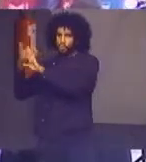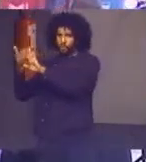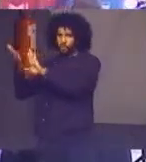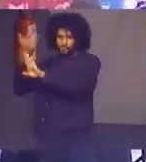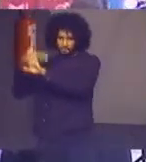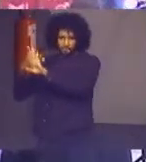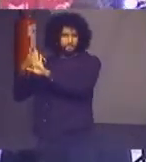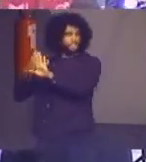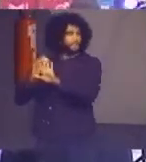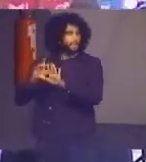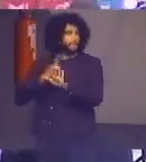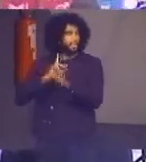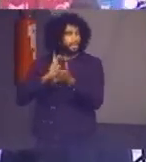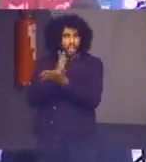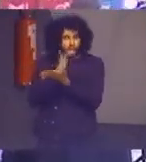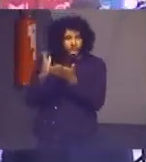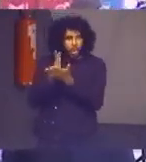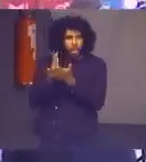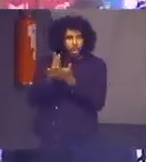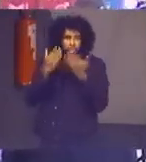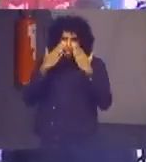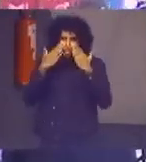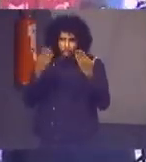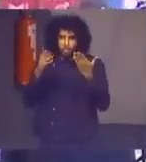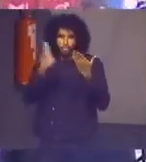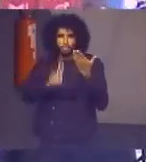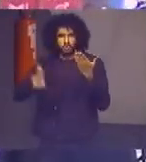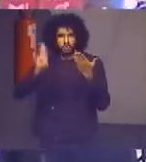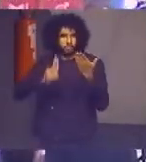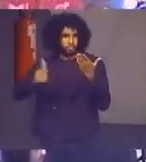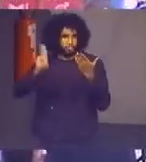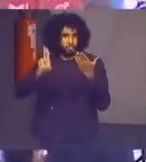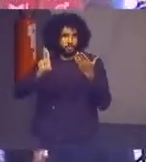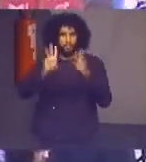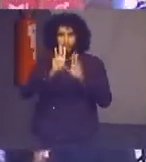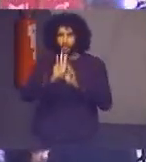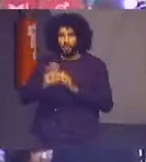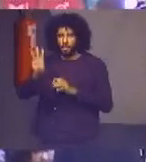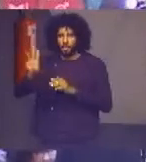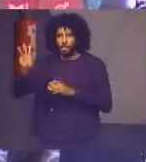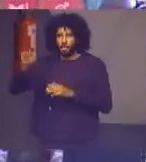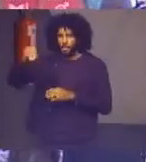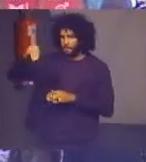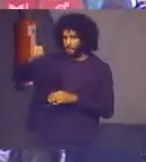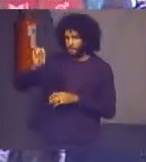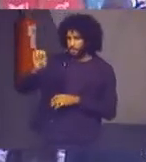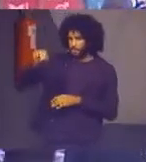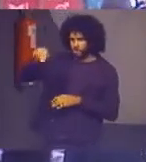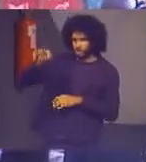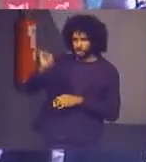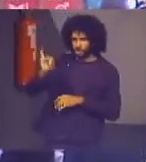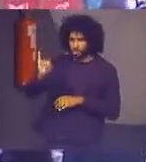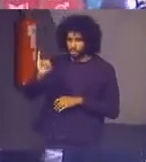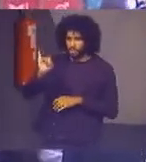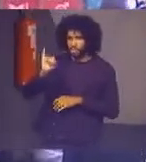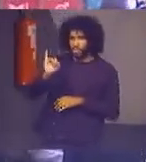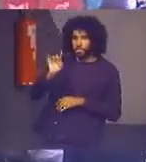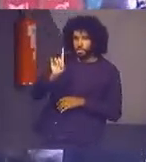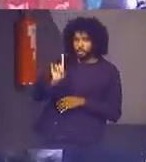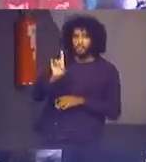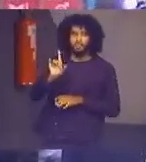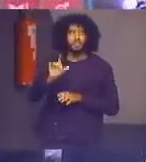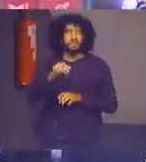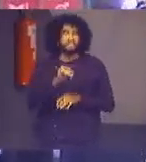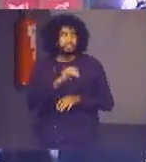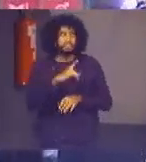algumas apresentações do seminário utilizaremos a plataforma online mentinter para o envio das perguntas